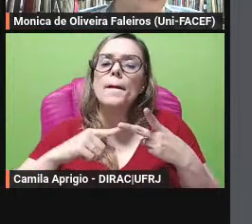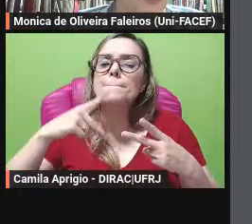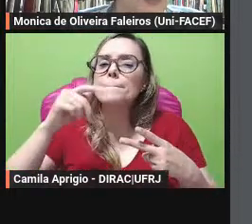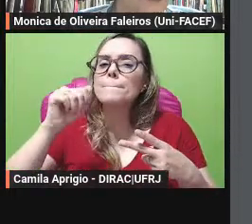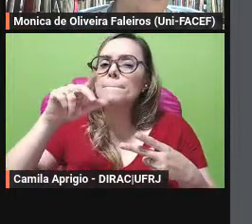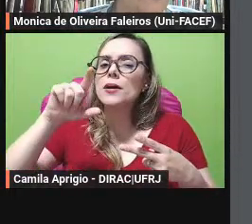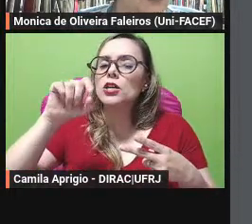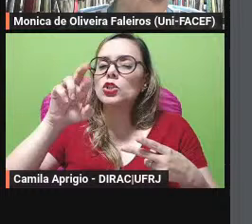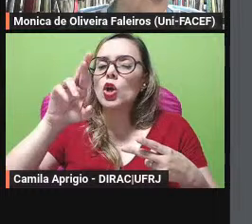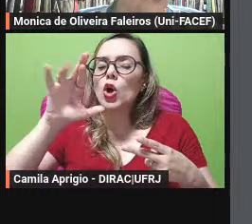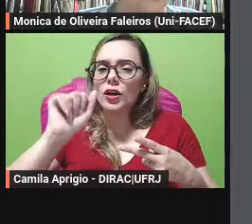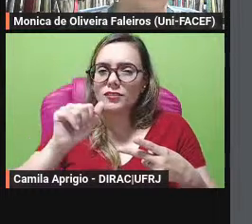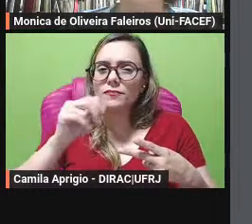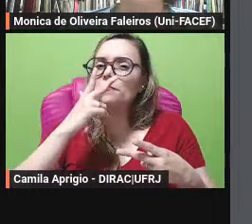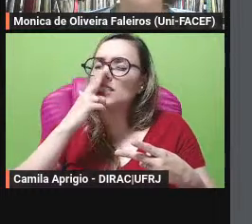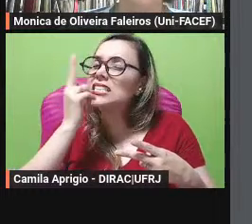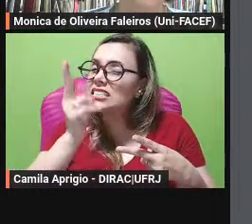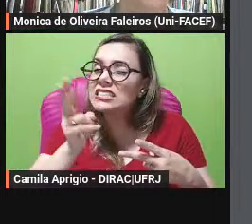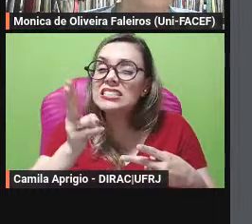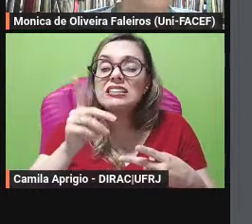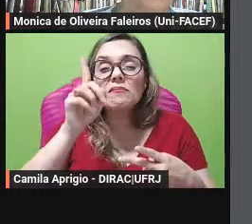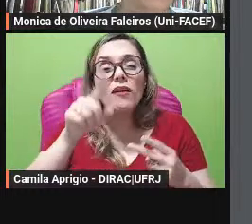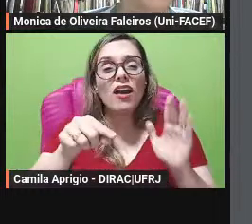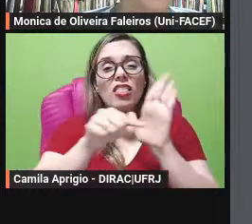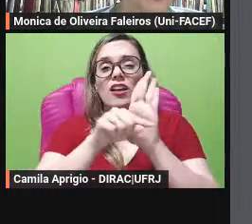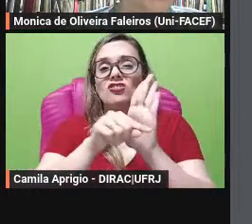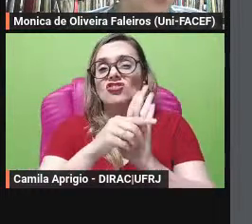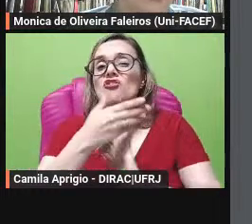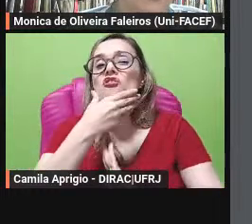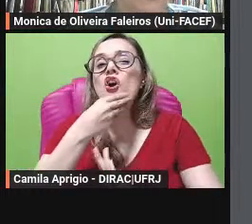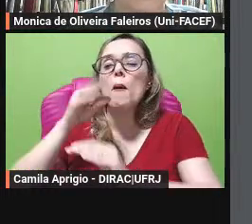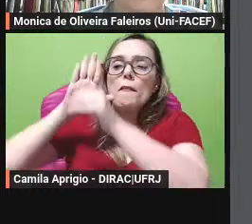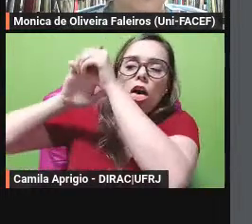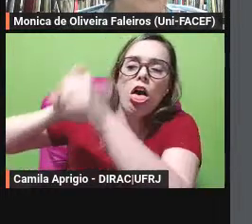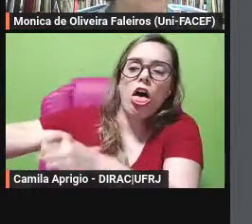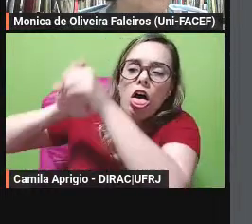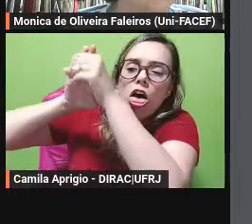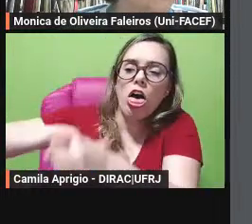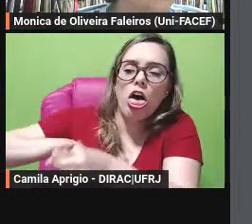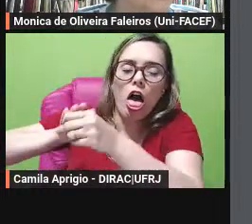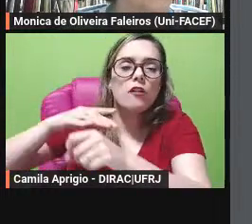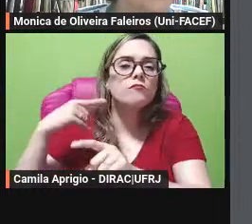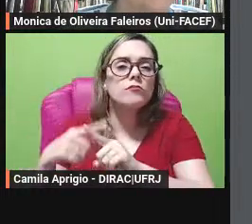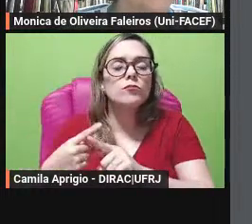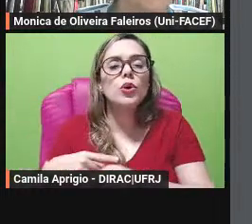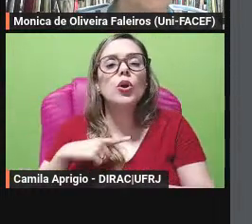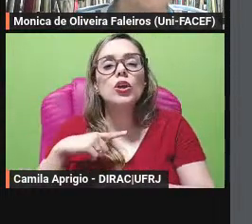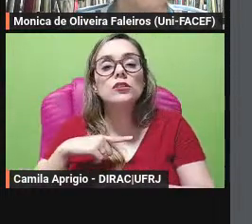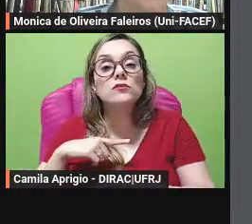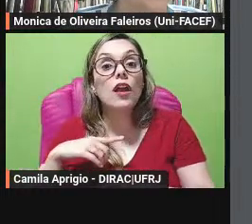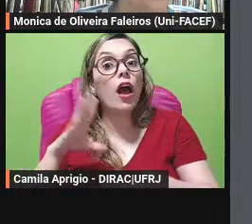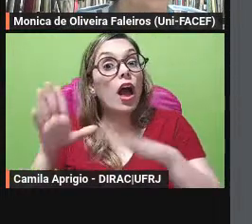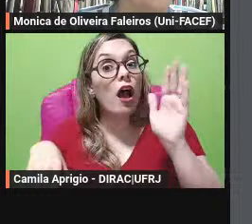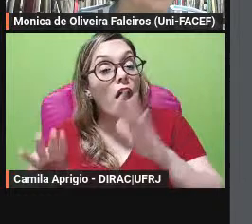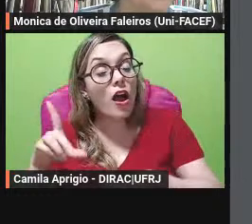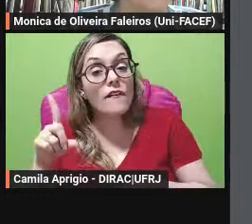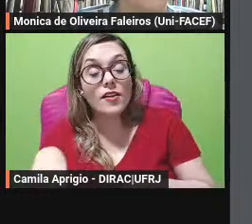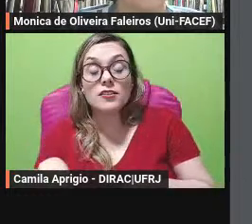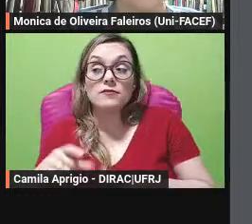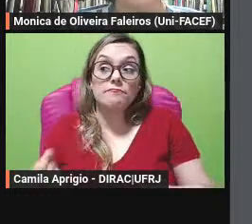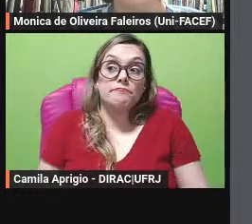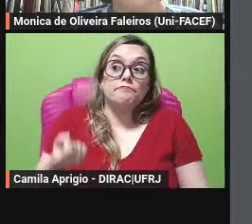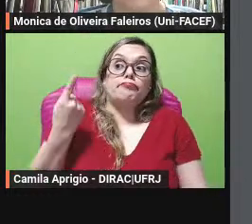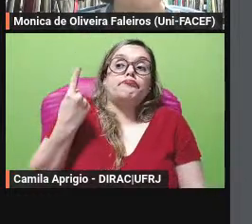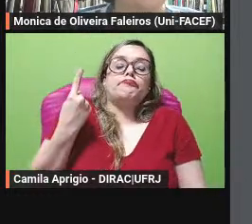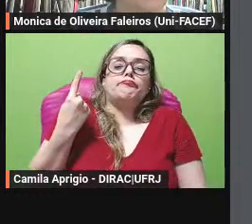seduzido por ela o subtítulo deusa da Amora causa estranheza uma vez que o Milor brinca